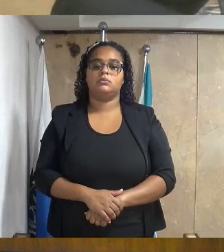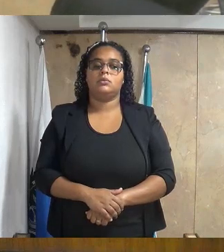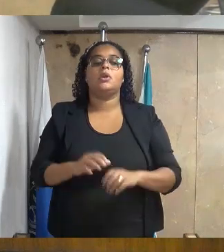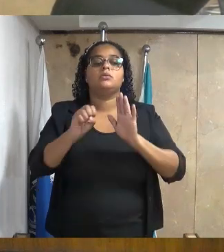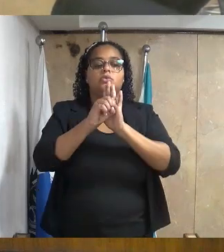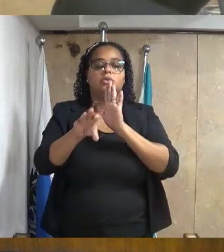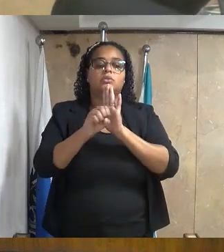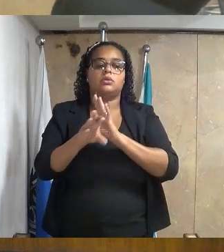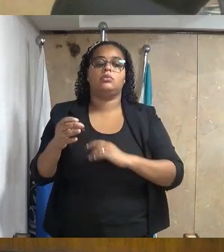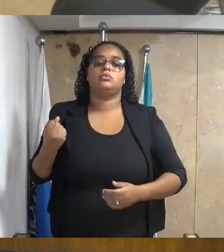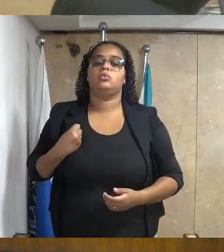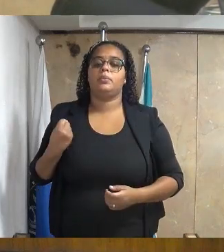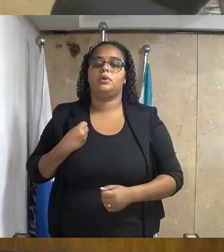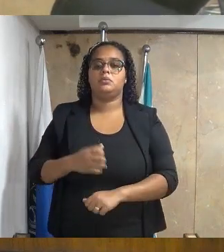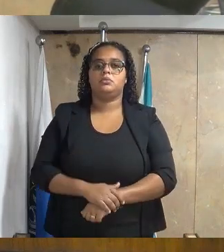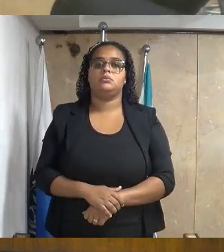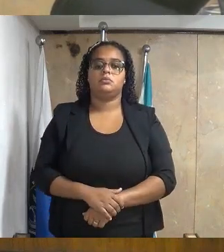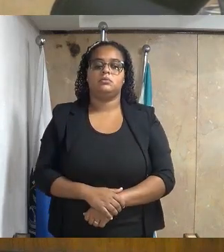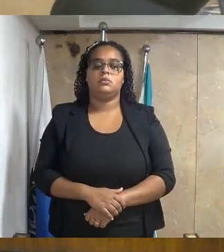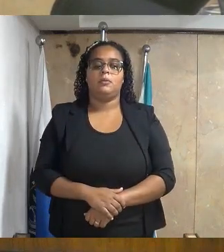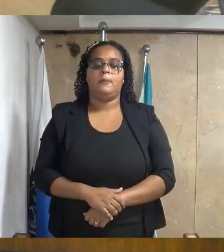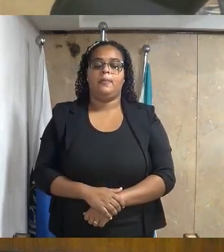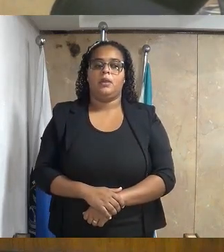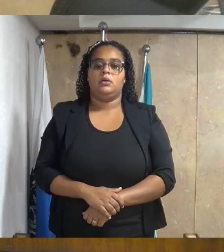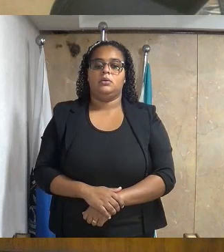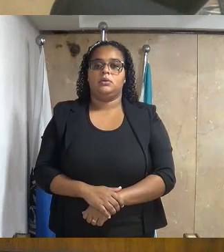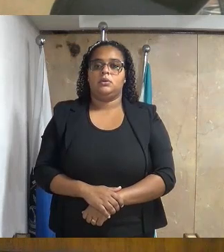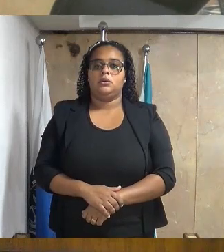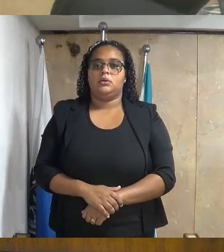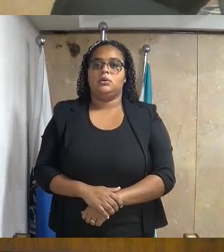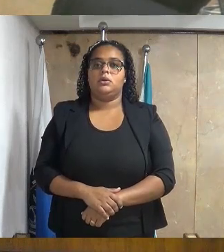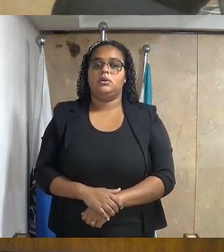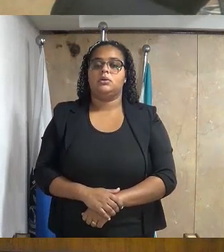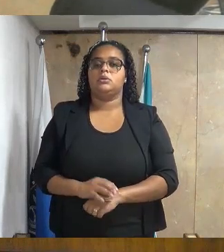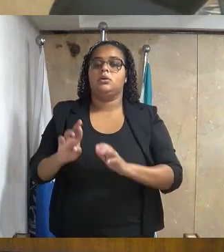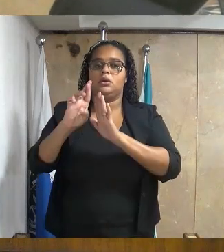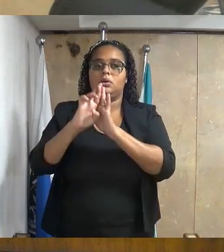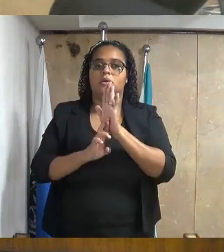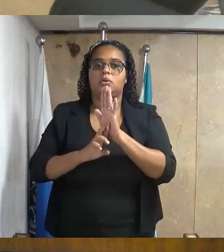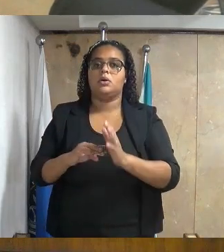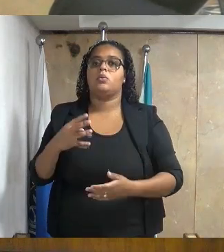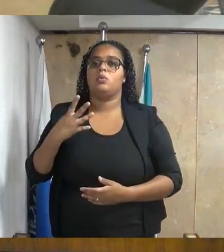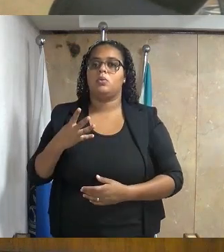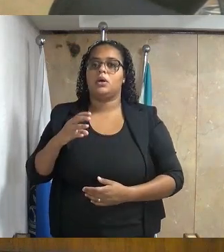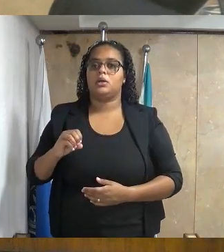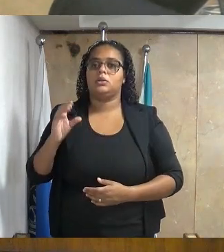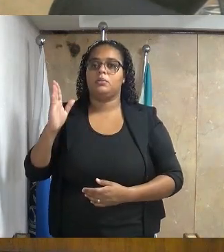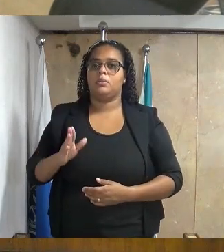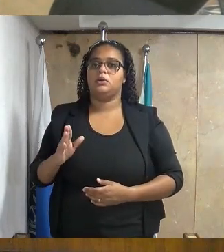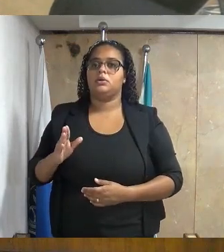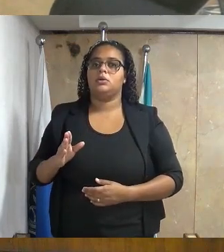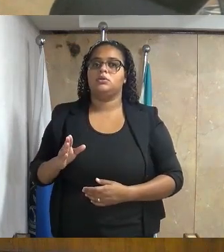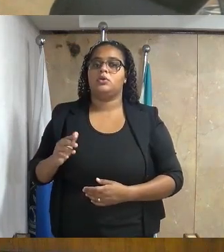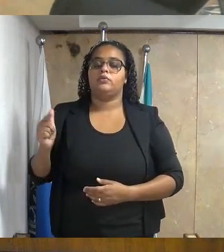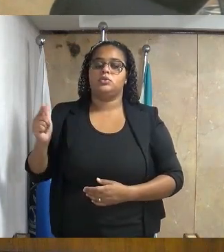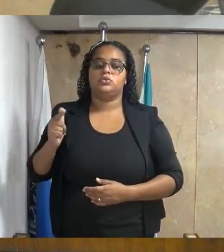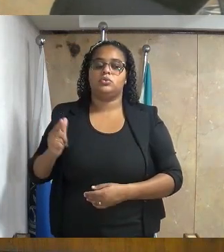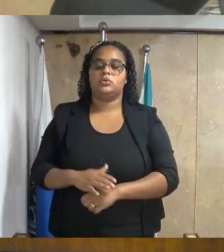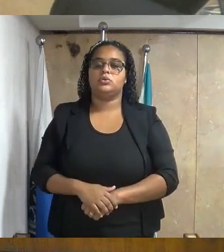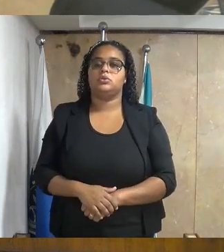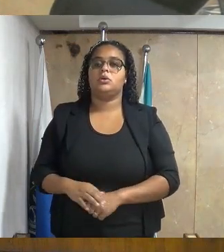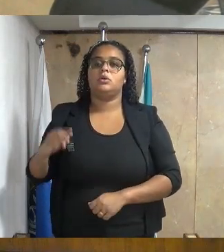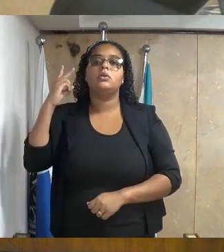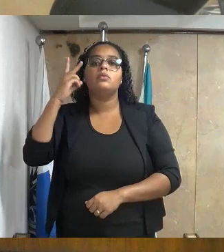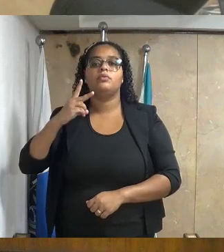Indicação número 4374, barra 2022, do